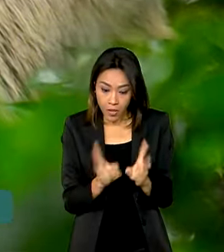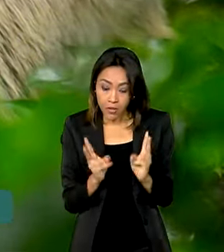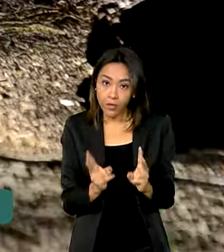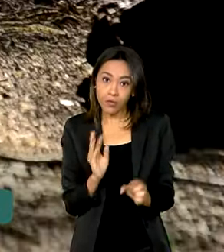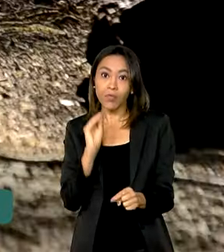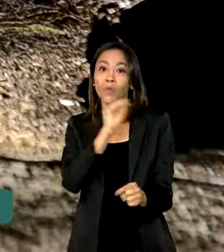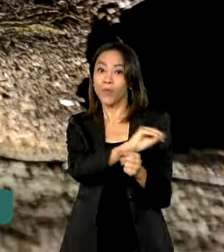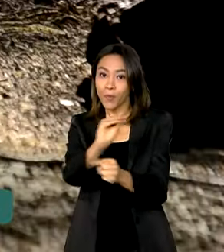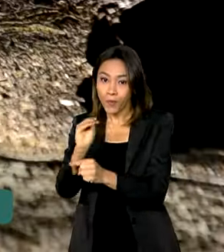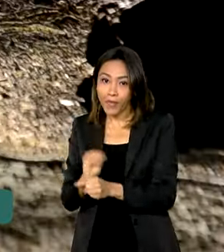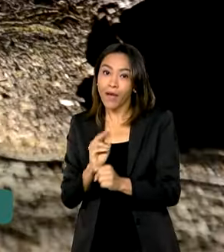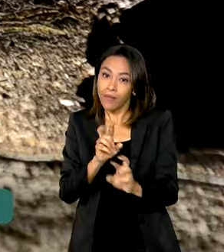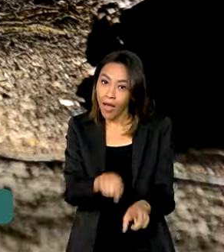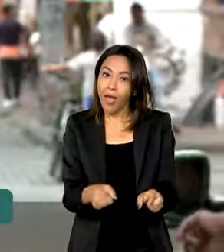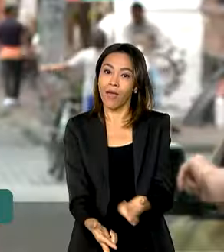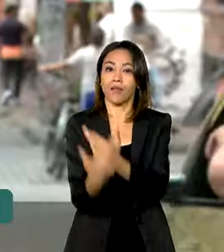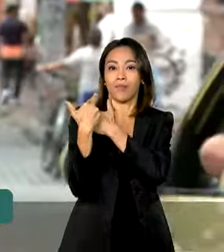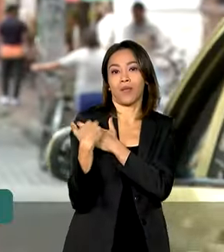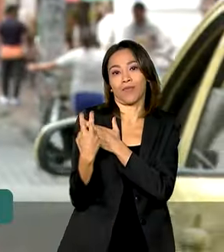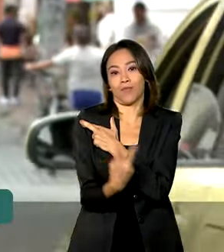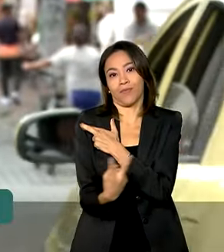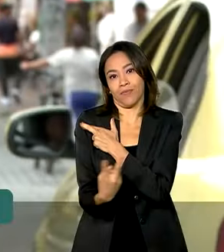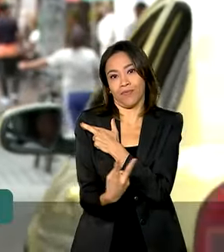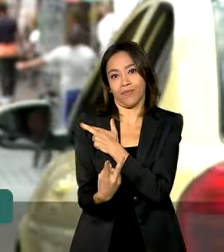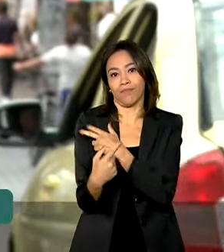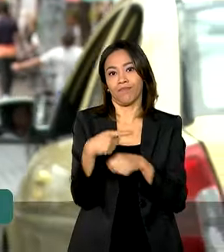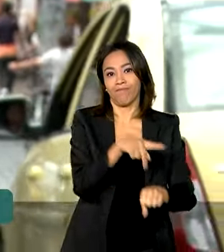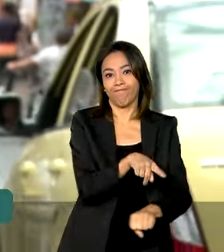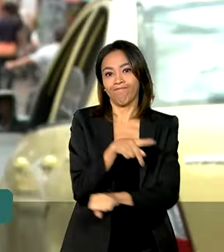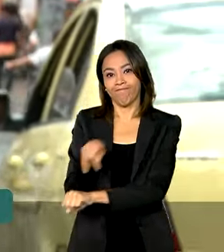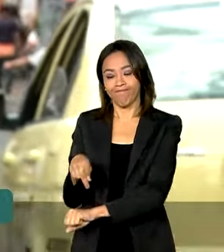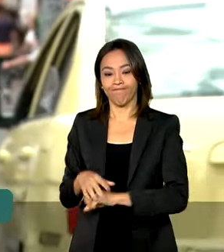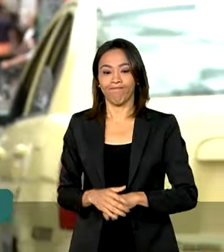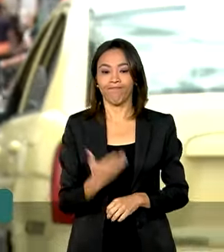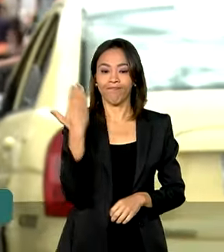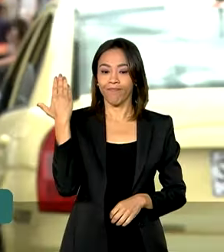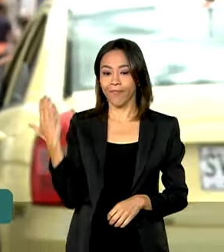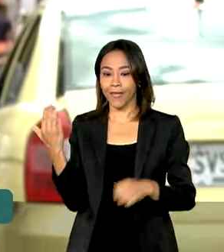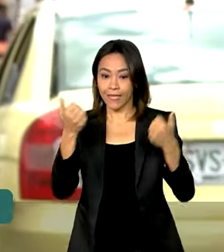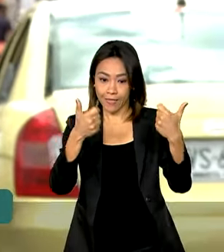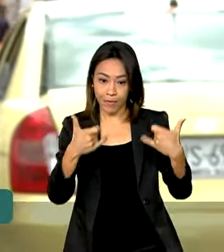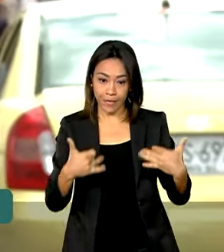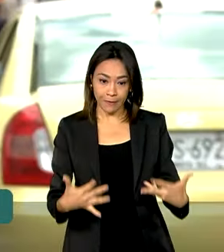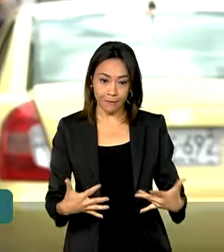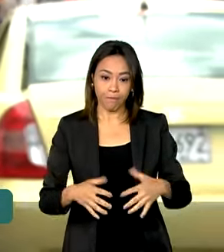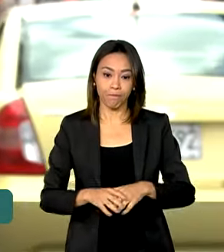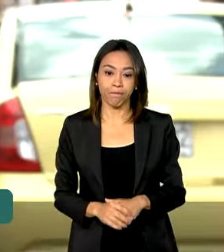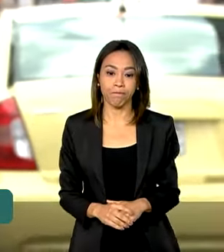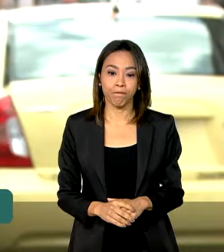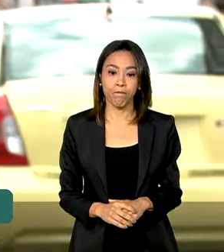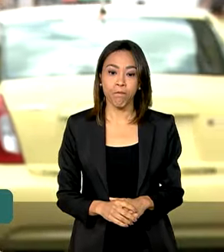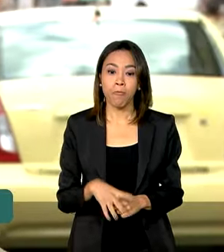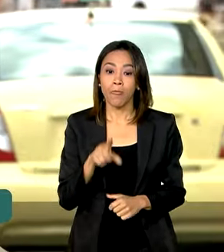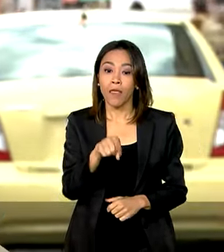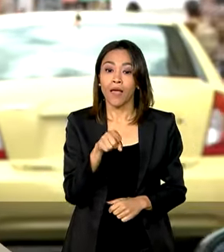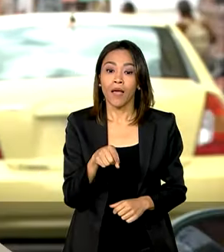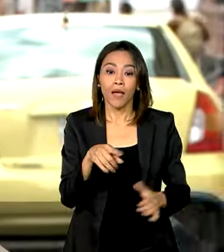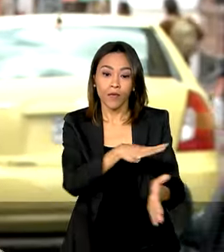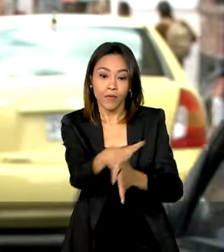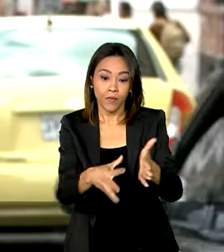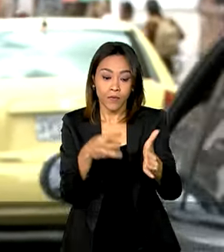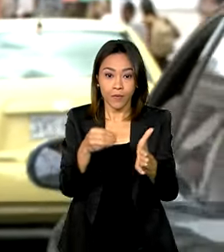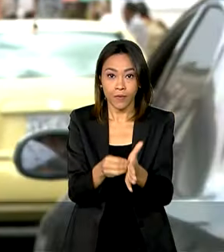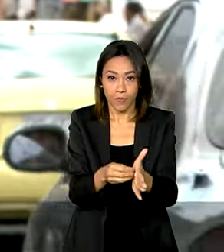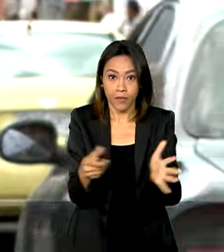floresta é uma pauta comum. Se destruir o pulmão do mundo, se destruir essa selva, praticamente estamos acabando